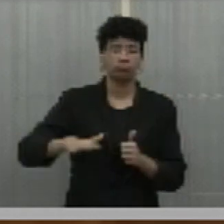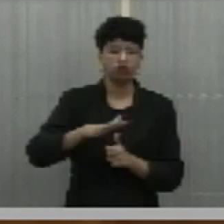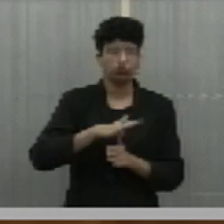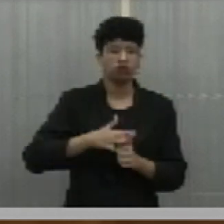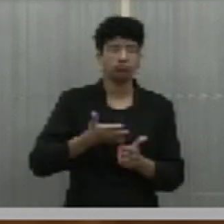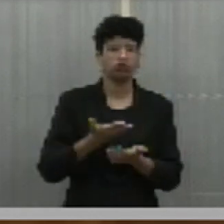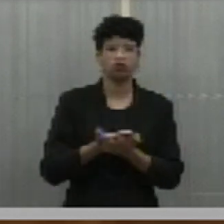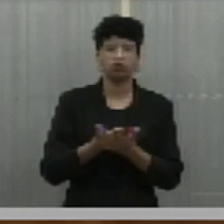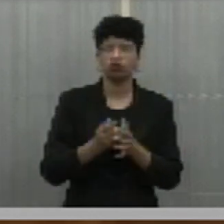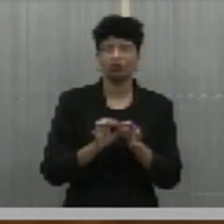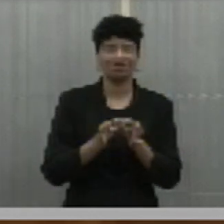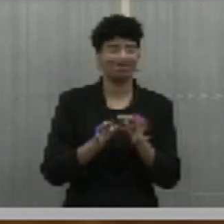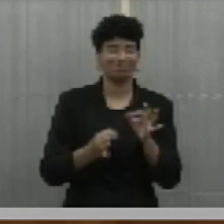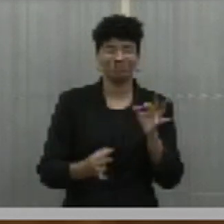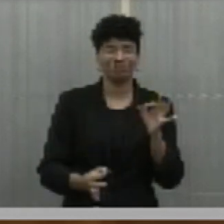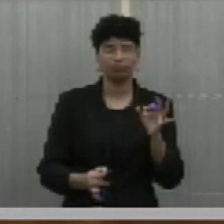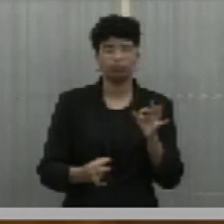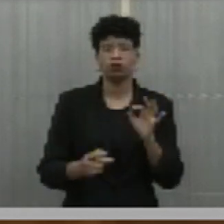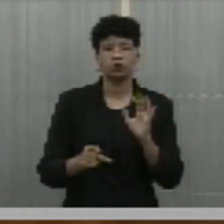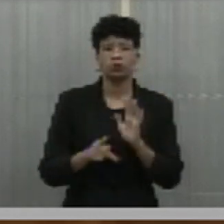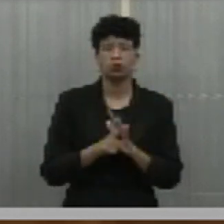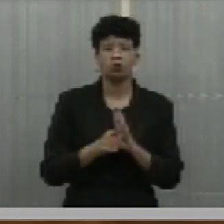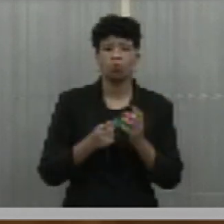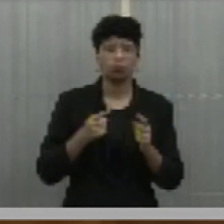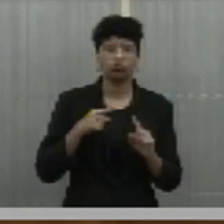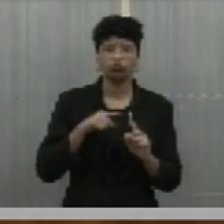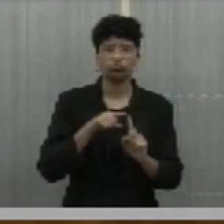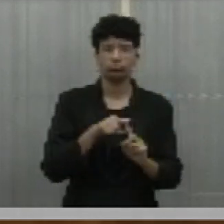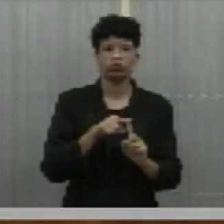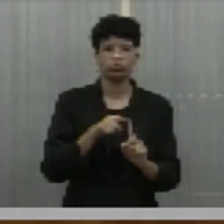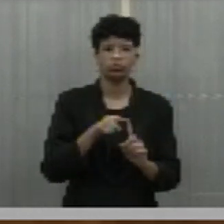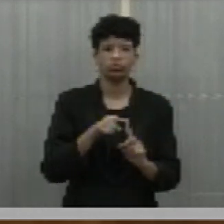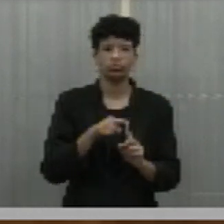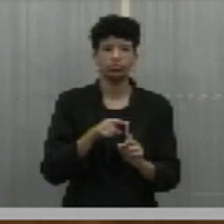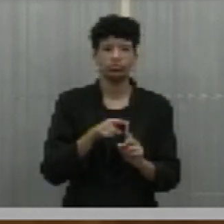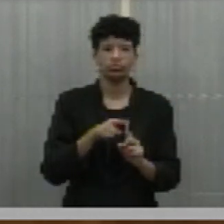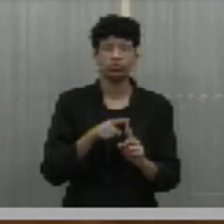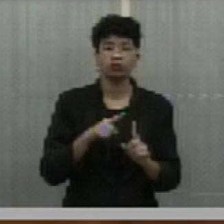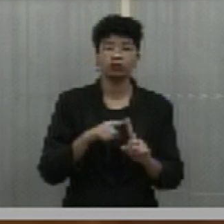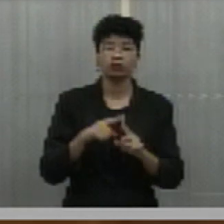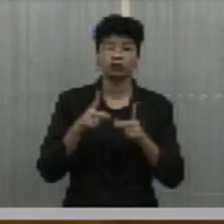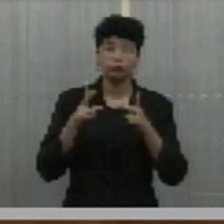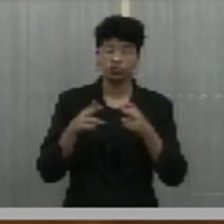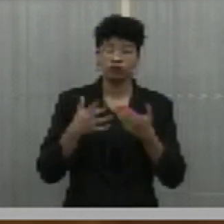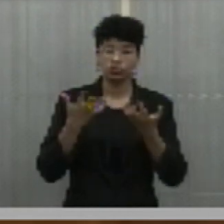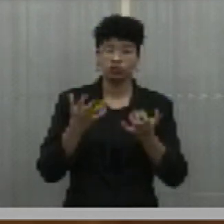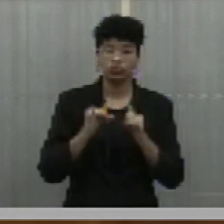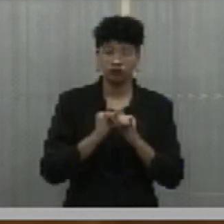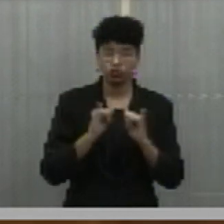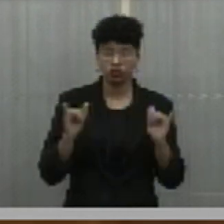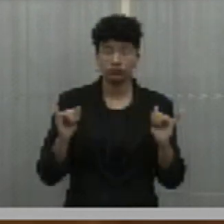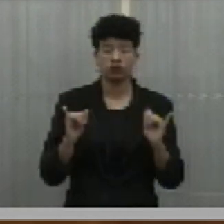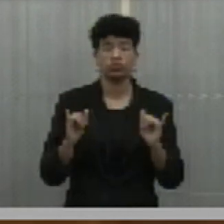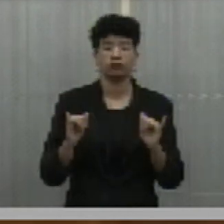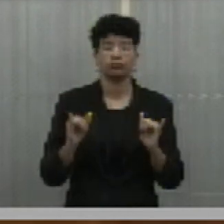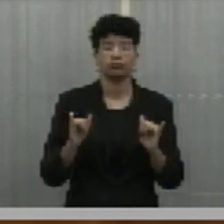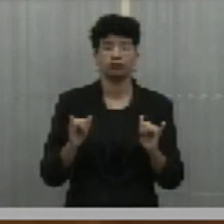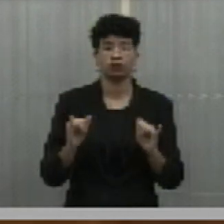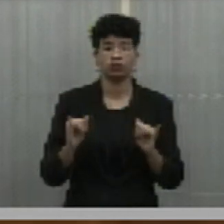Não vou me alongar, porque acho que não é essa a ideia aqui. Mas, ao mesmo tempo, queria dizer que